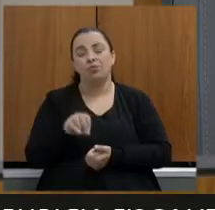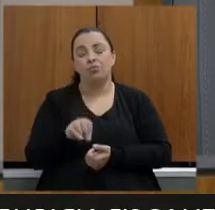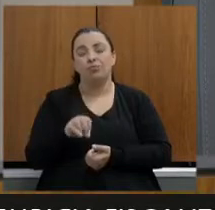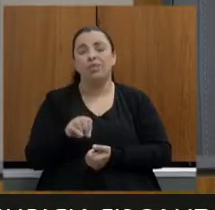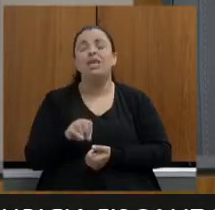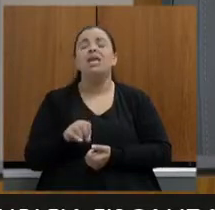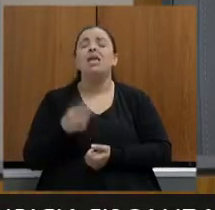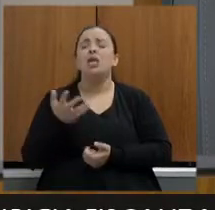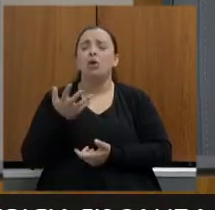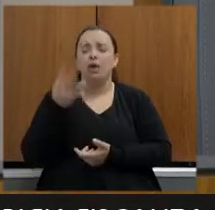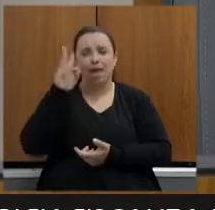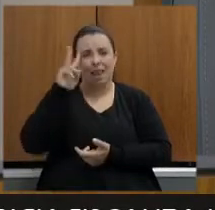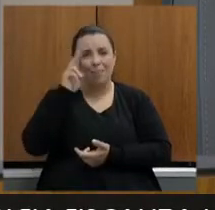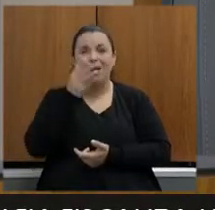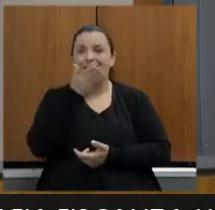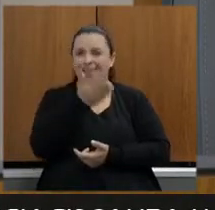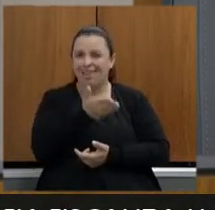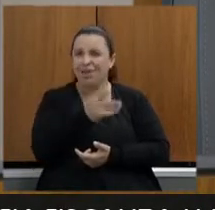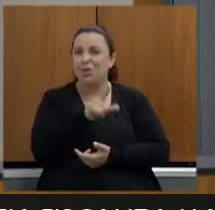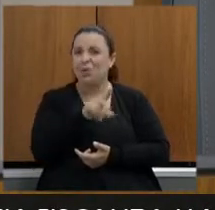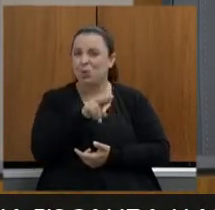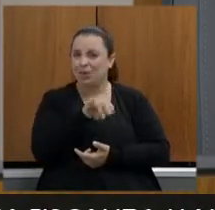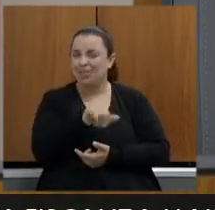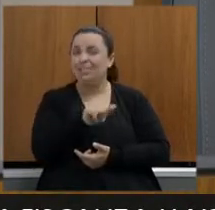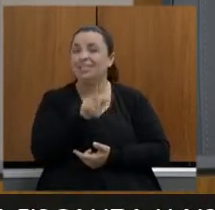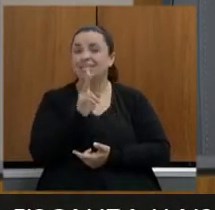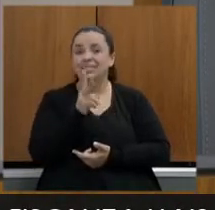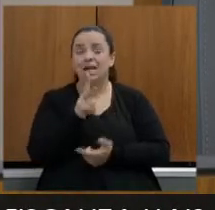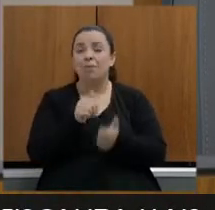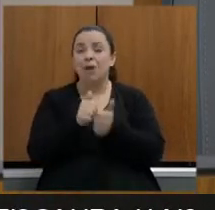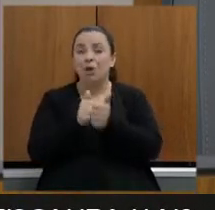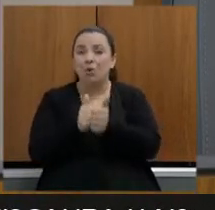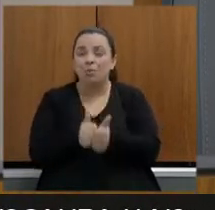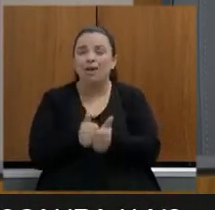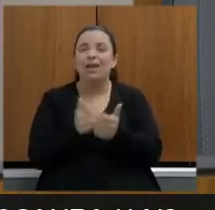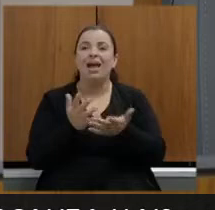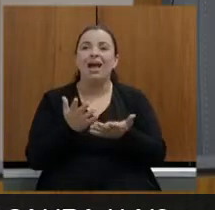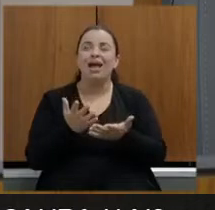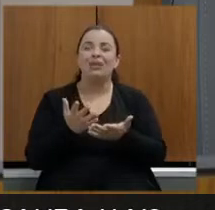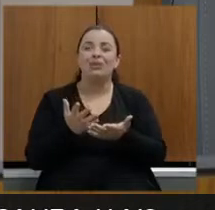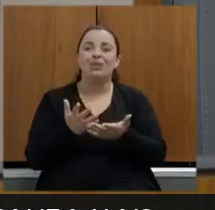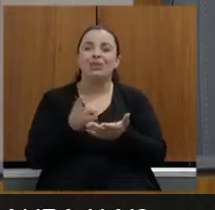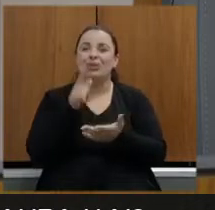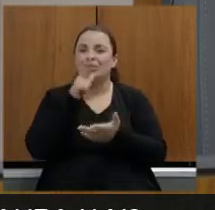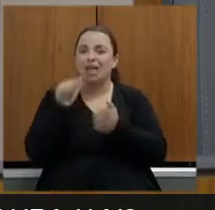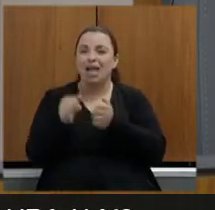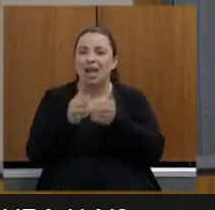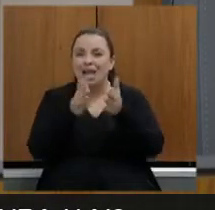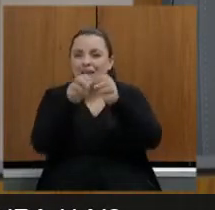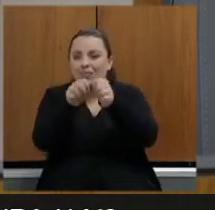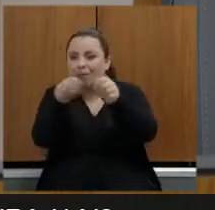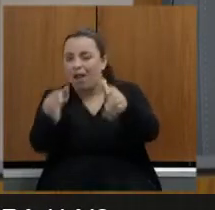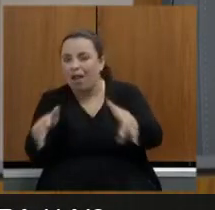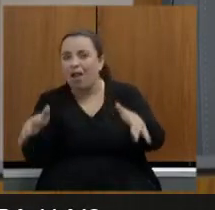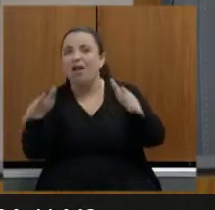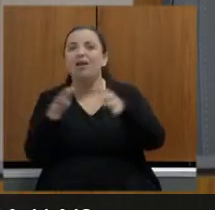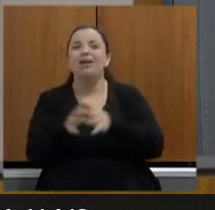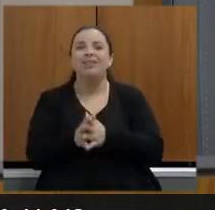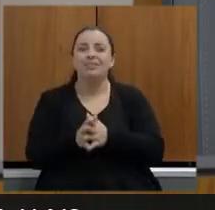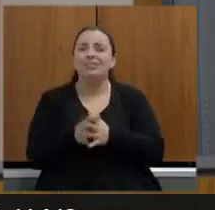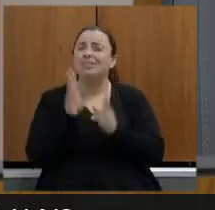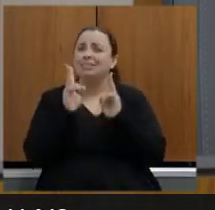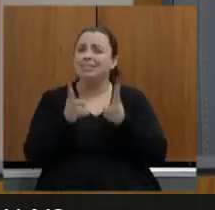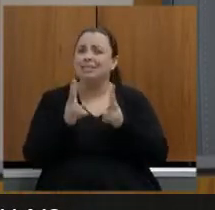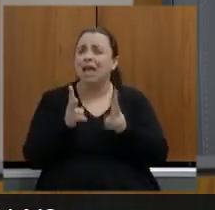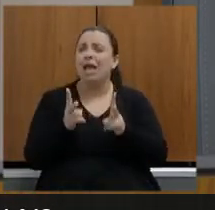o Luiz Otávio tem nos acompanhado também nas questões das bacias nessas questões importantes desde o início